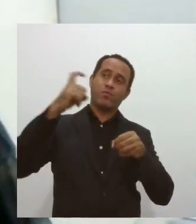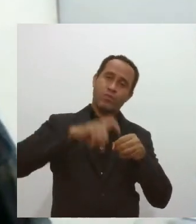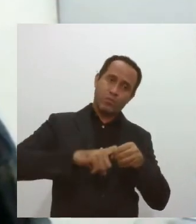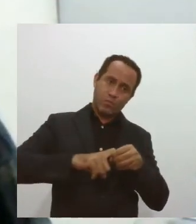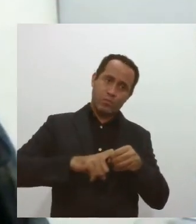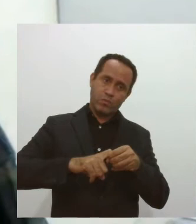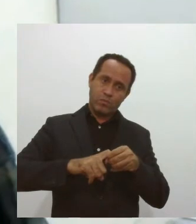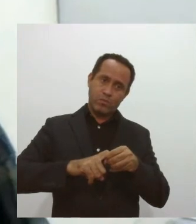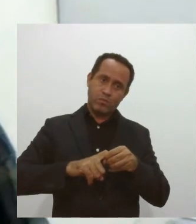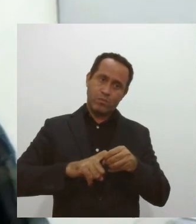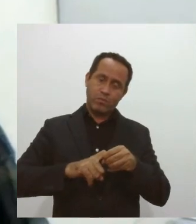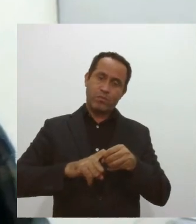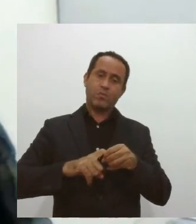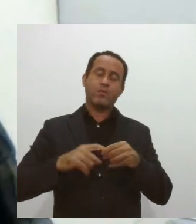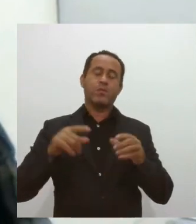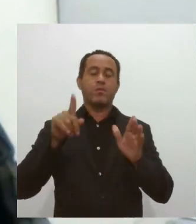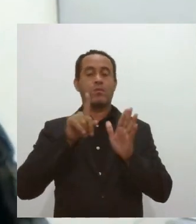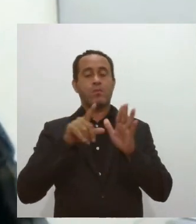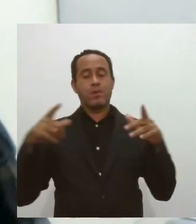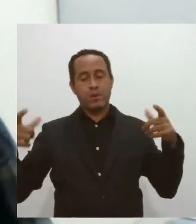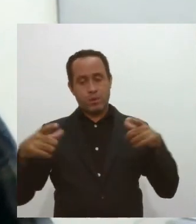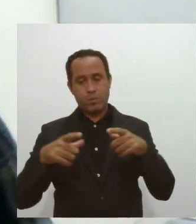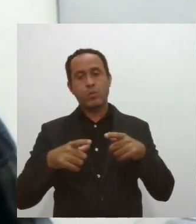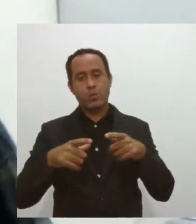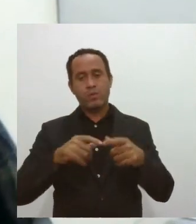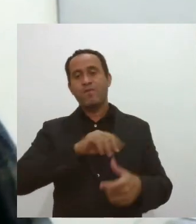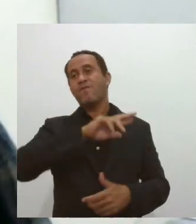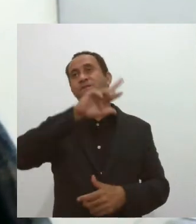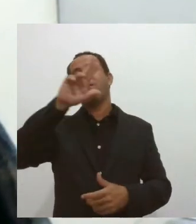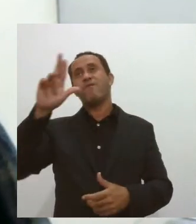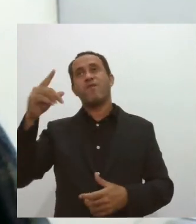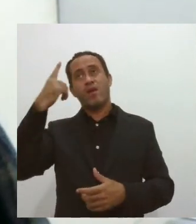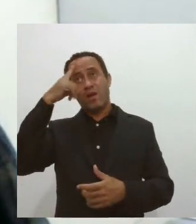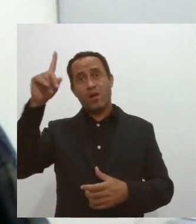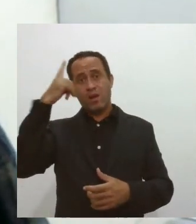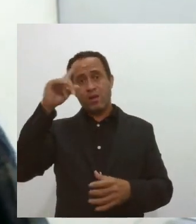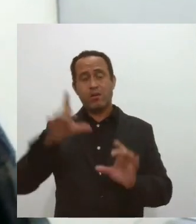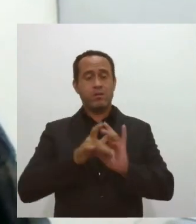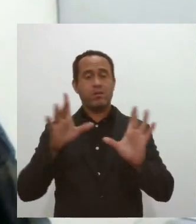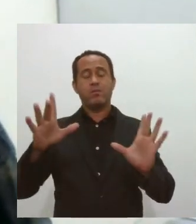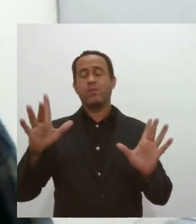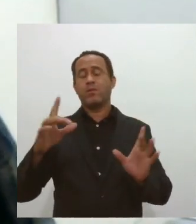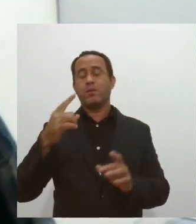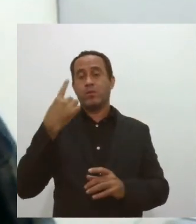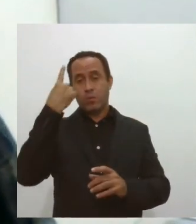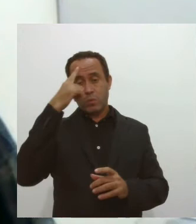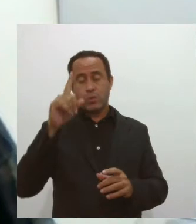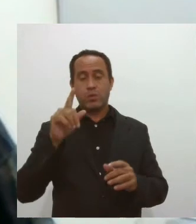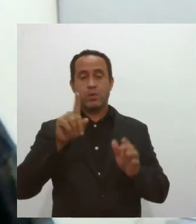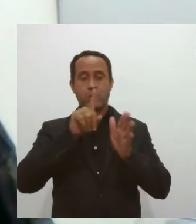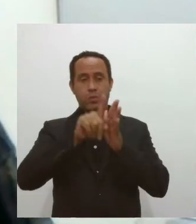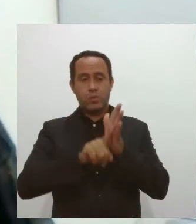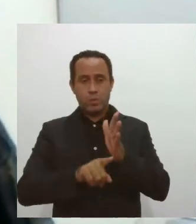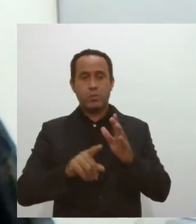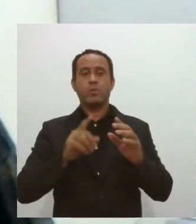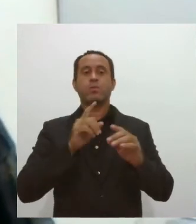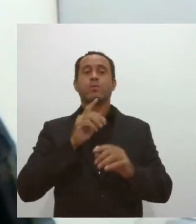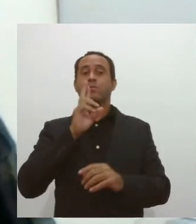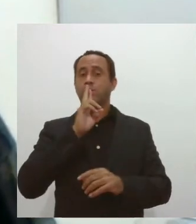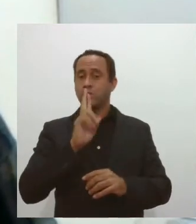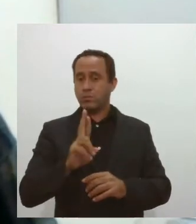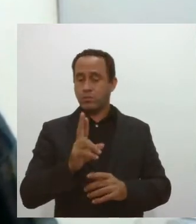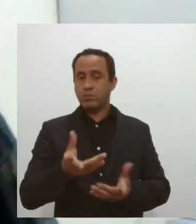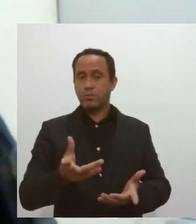liberar com um prazo menor. A gente passou vários dias liberando em até 24 horas. Agora, eu saliento a vocês que